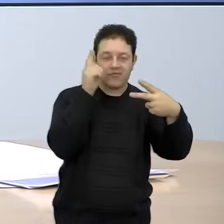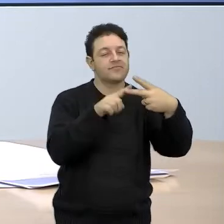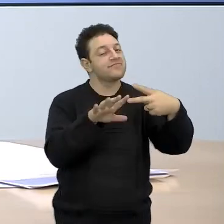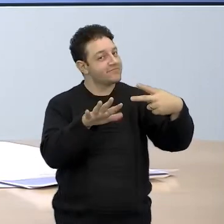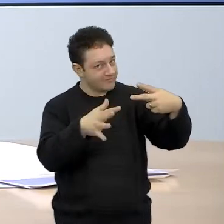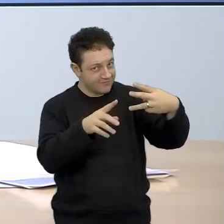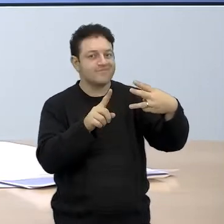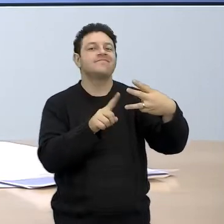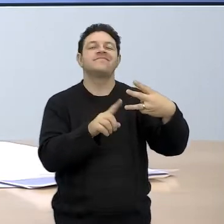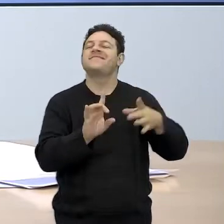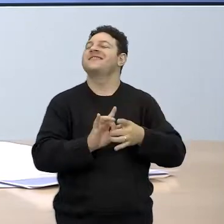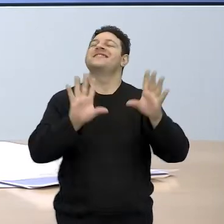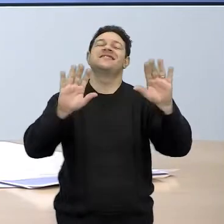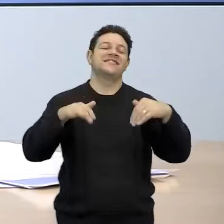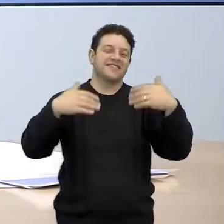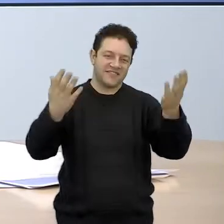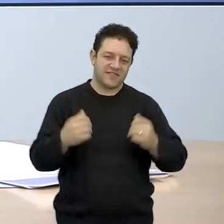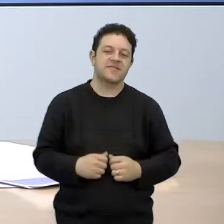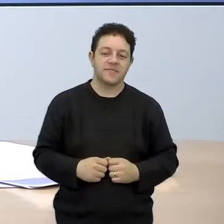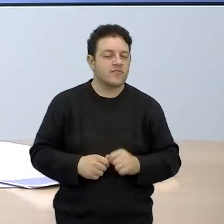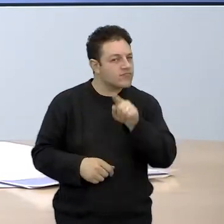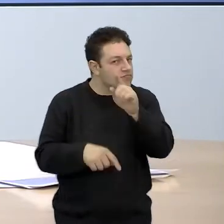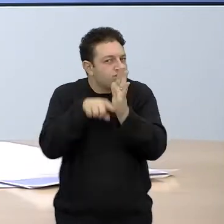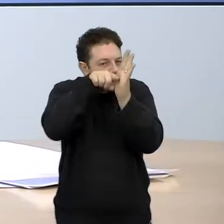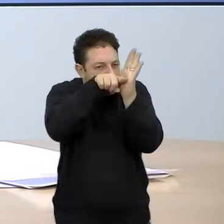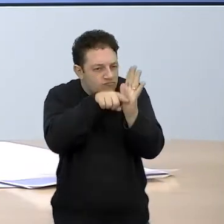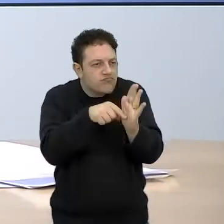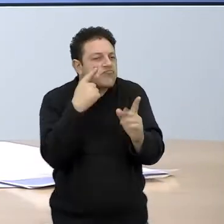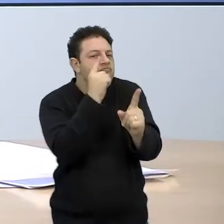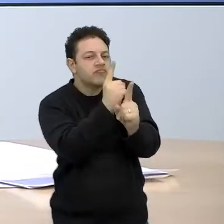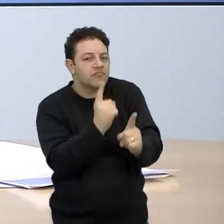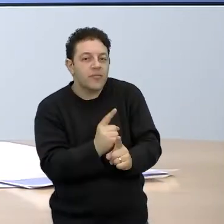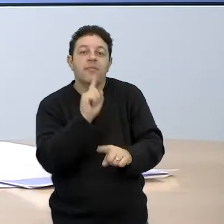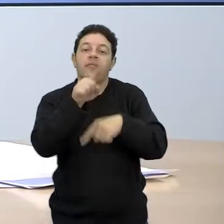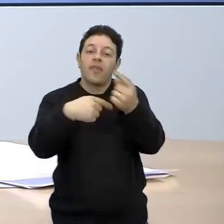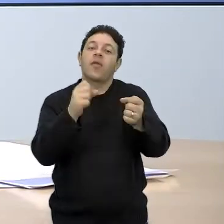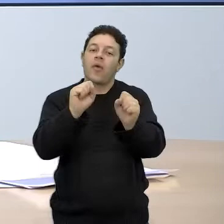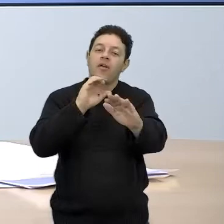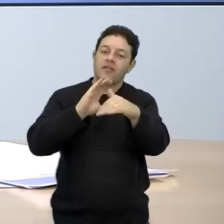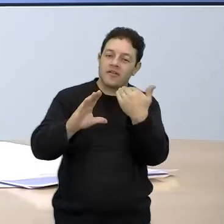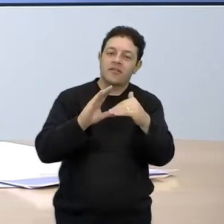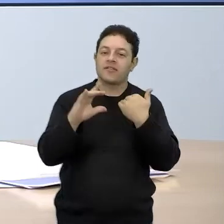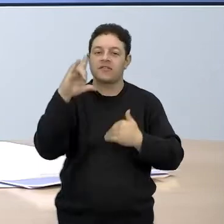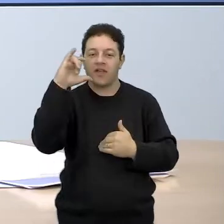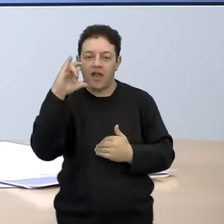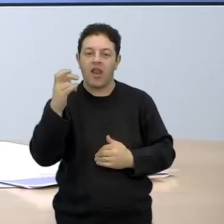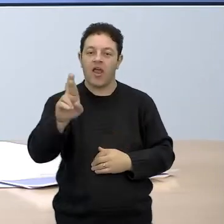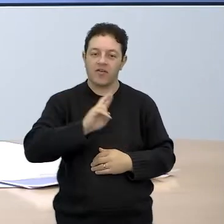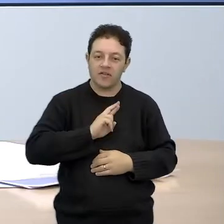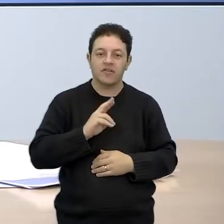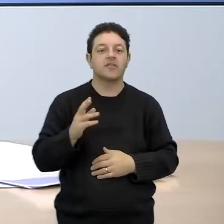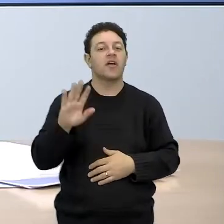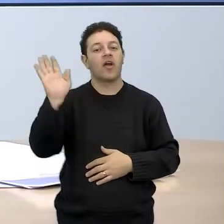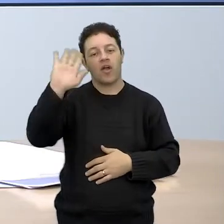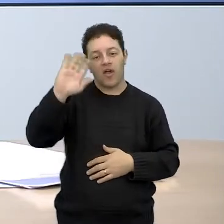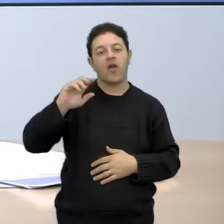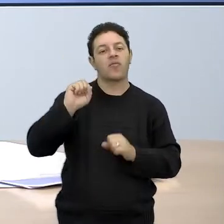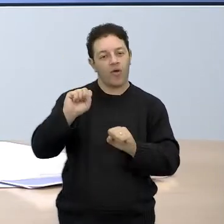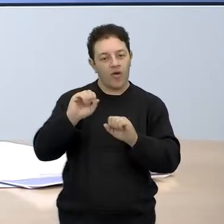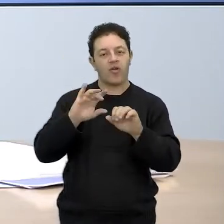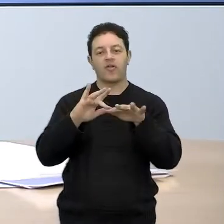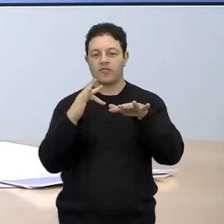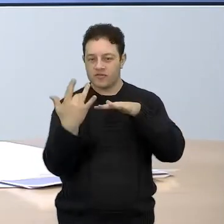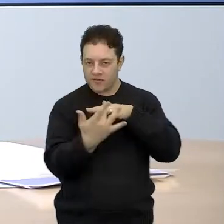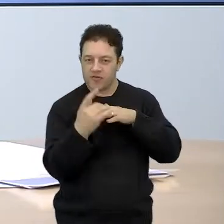moderado e o arrojado. Pesquisem aí se vocês quiserem falar comigo aí. Ó, professora, coloquei, me procura nas redes